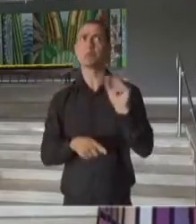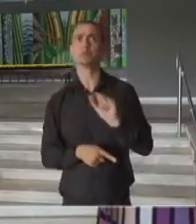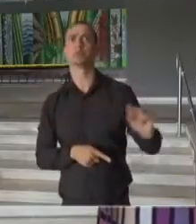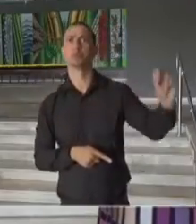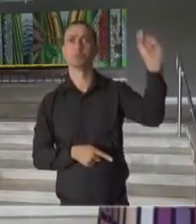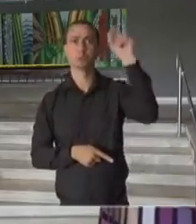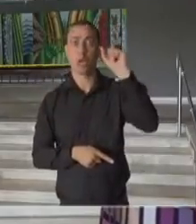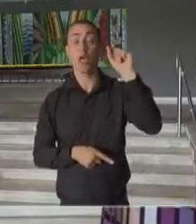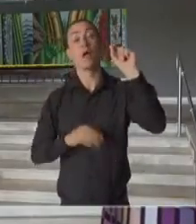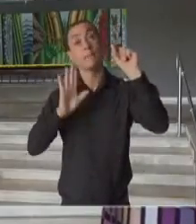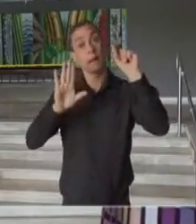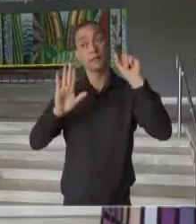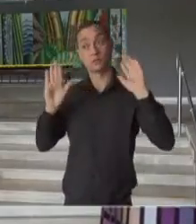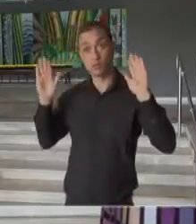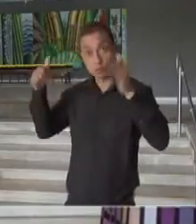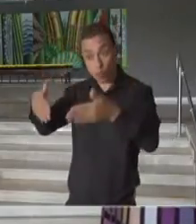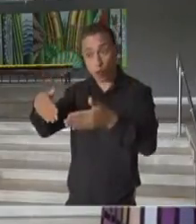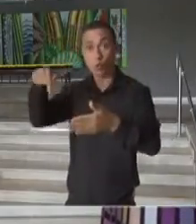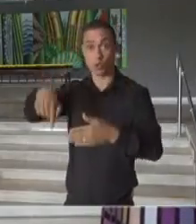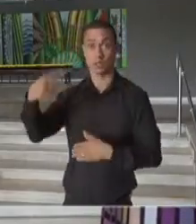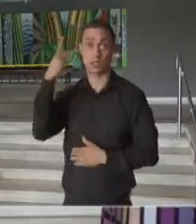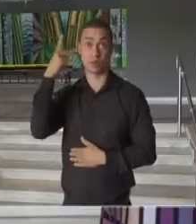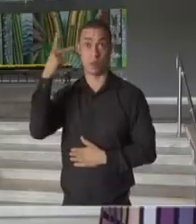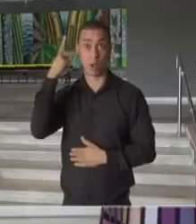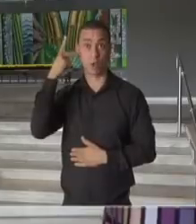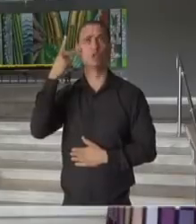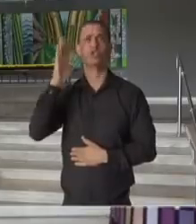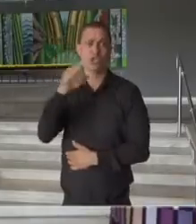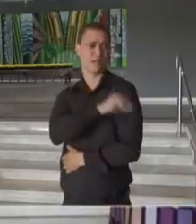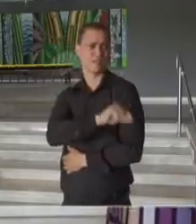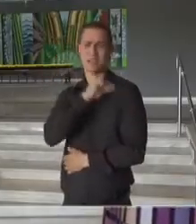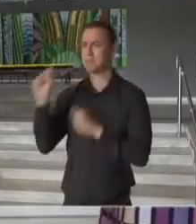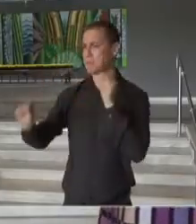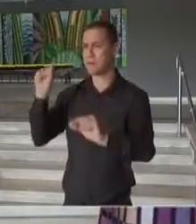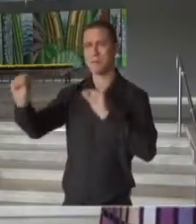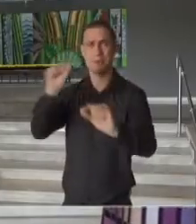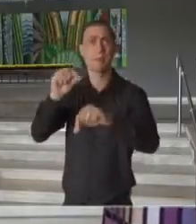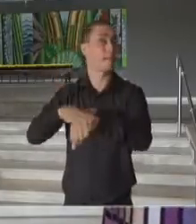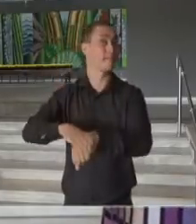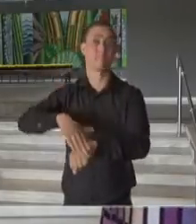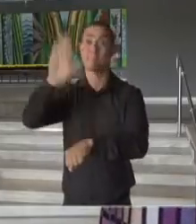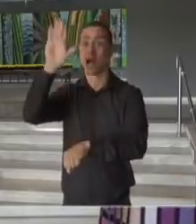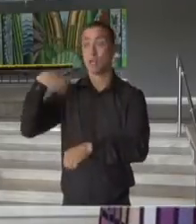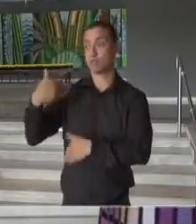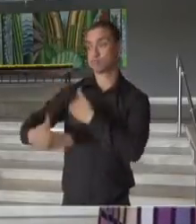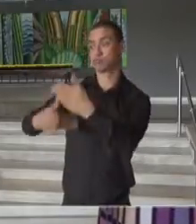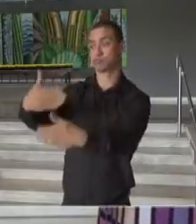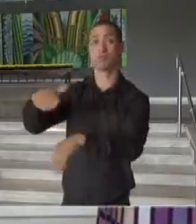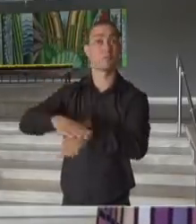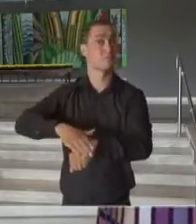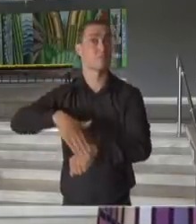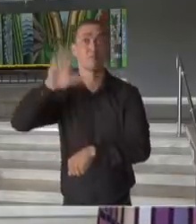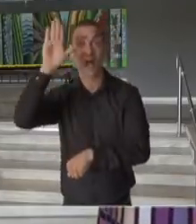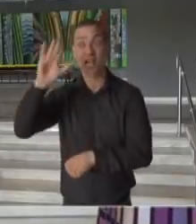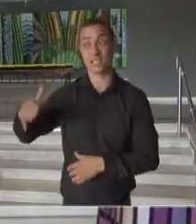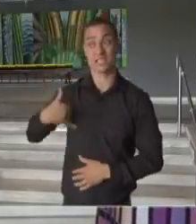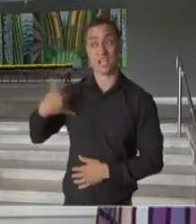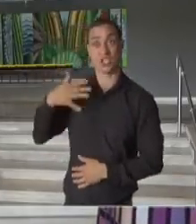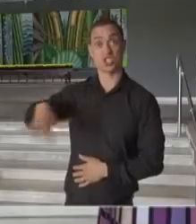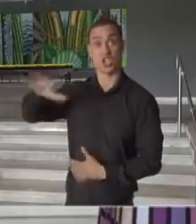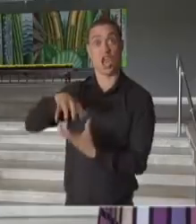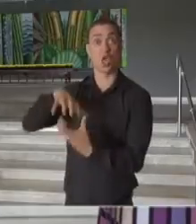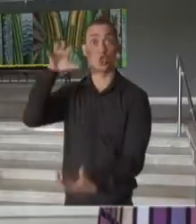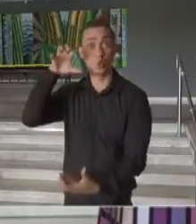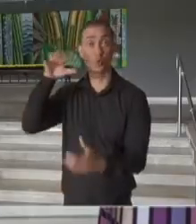do país, mas aqui, destaco, é o estado que mais vacina, é o estado que mais avançou na vacinação de público adulto, mais